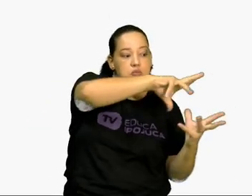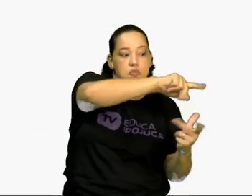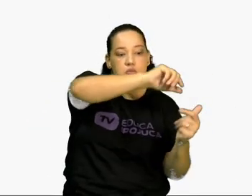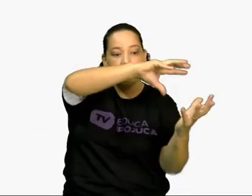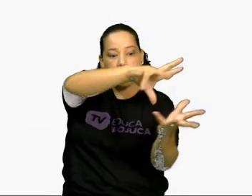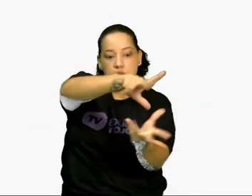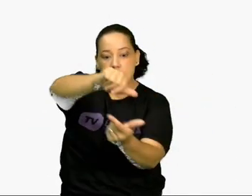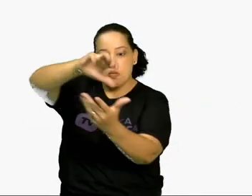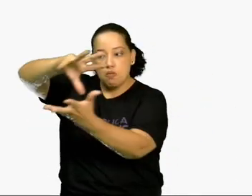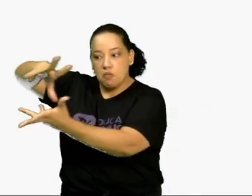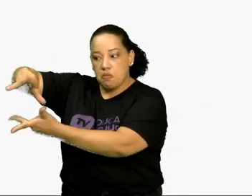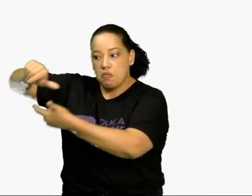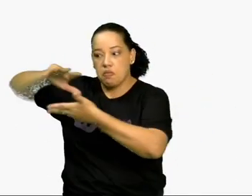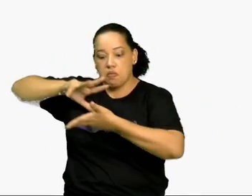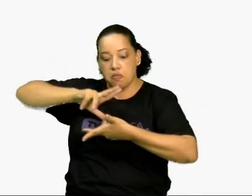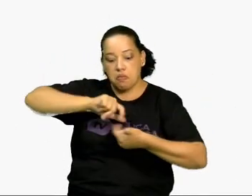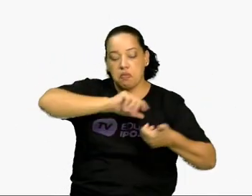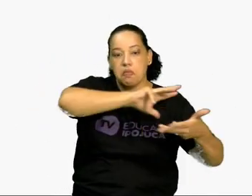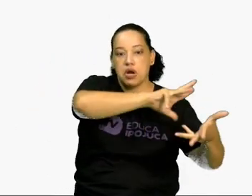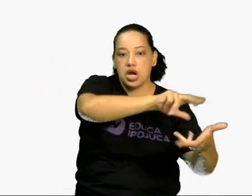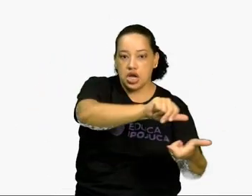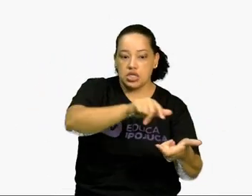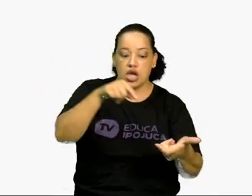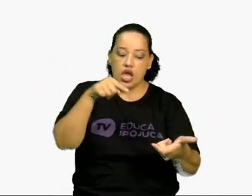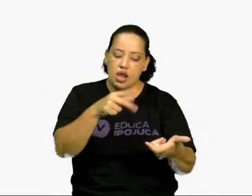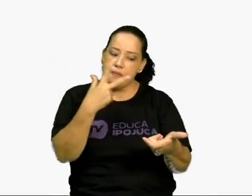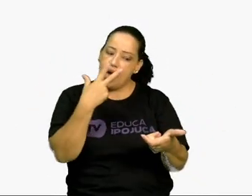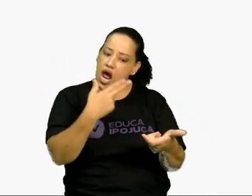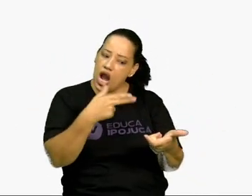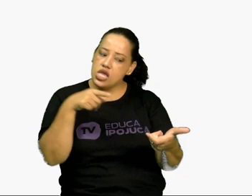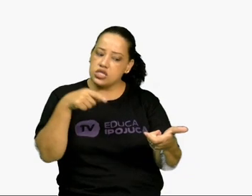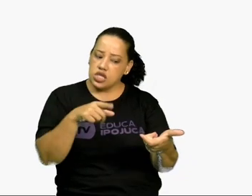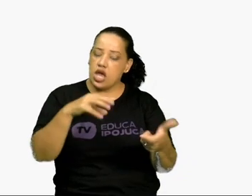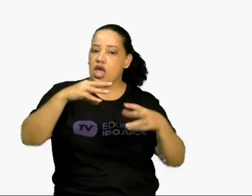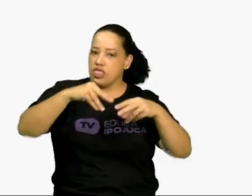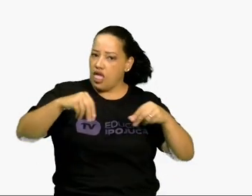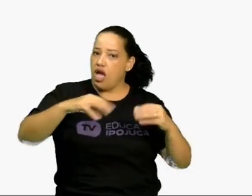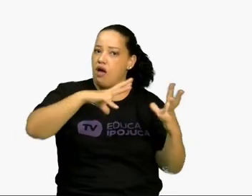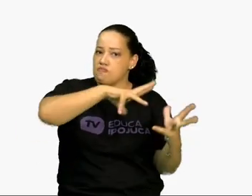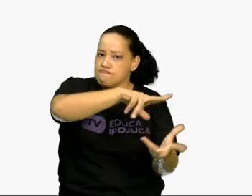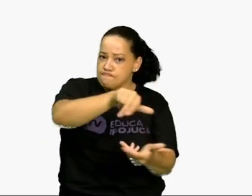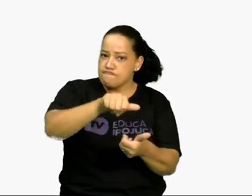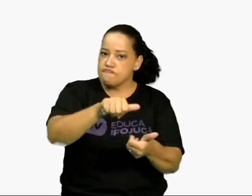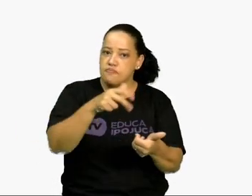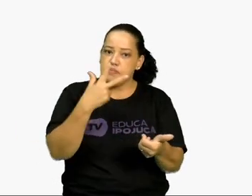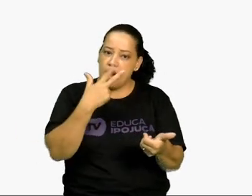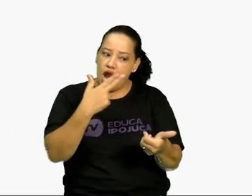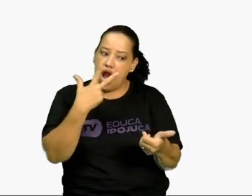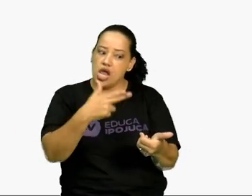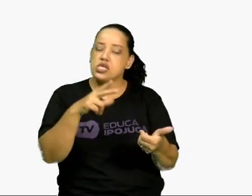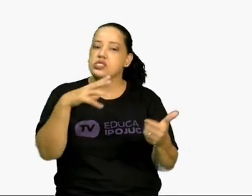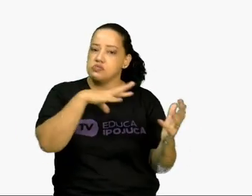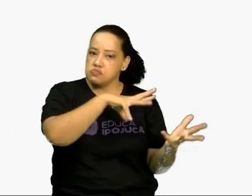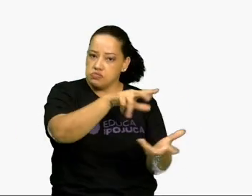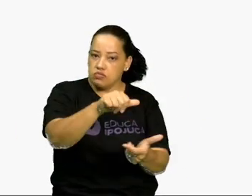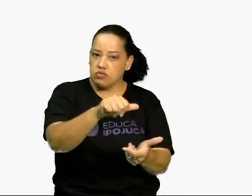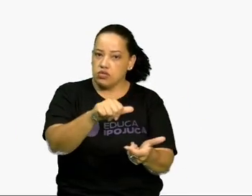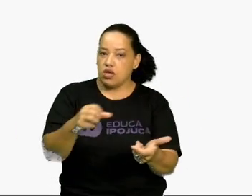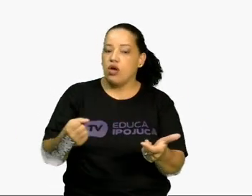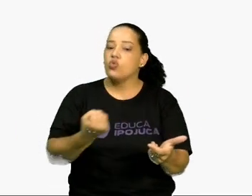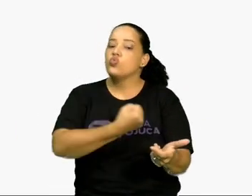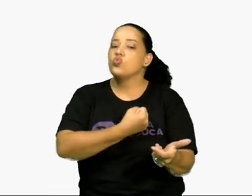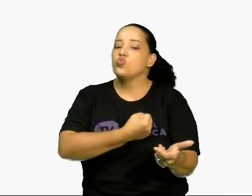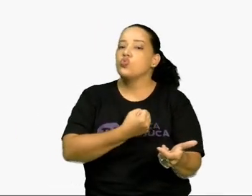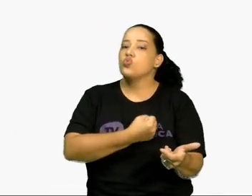onde existe um planeta semelhante à Terra. Então, o número de planetas semelhante à Terra na Via Láctea